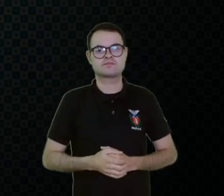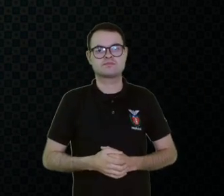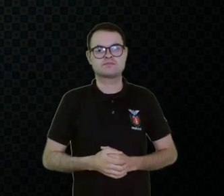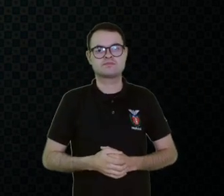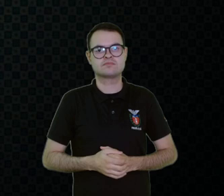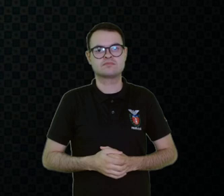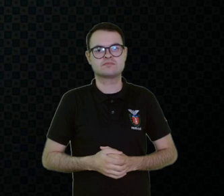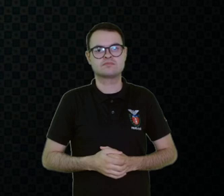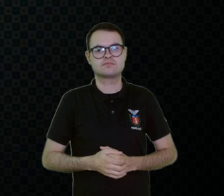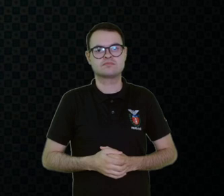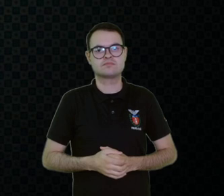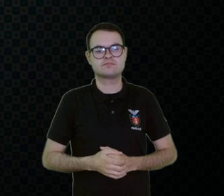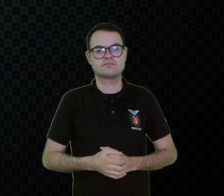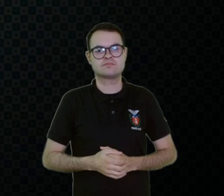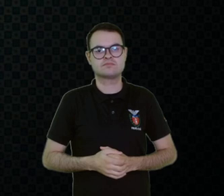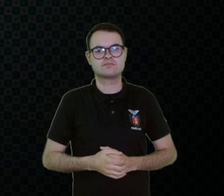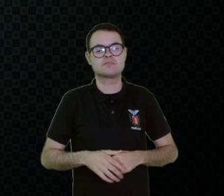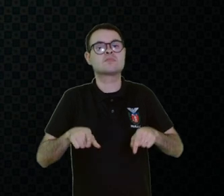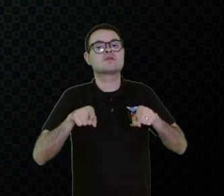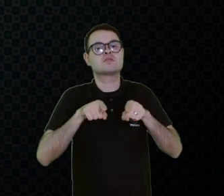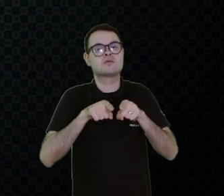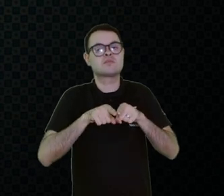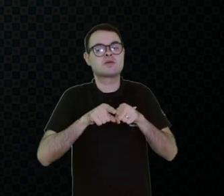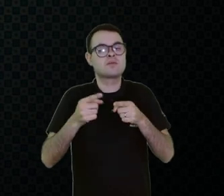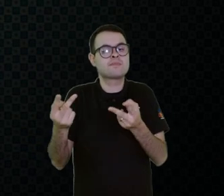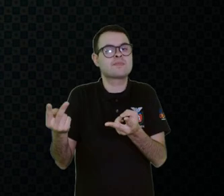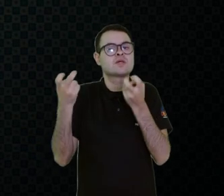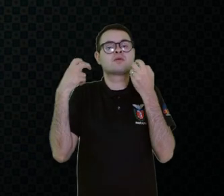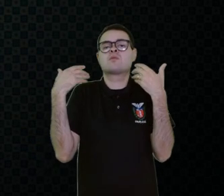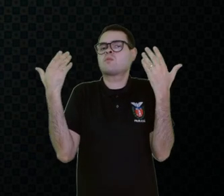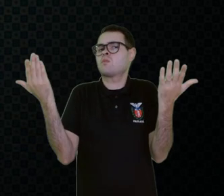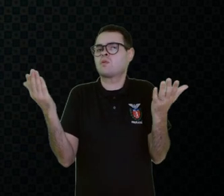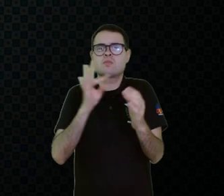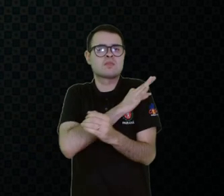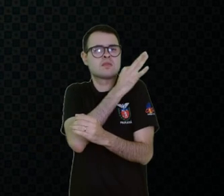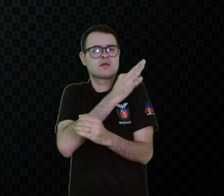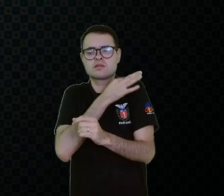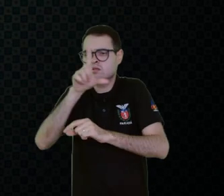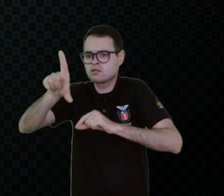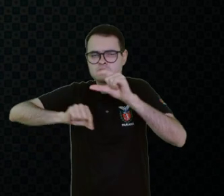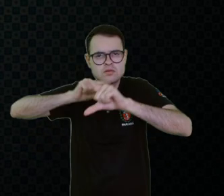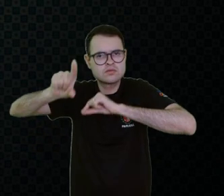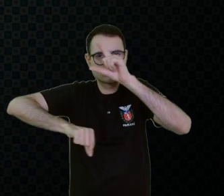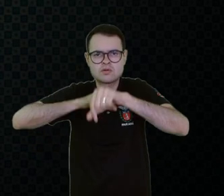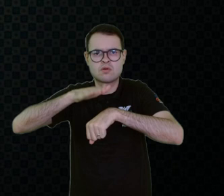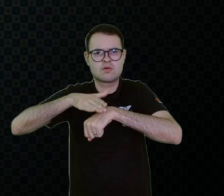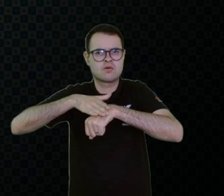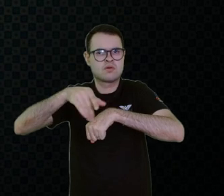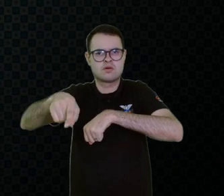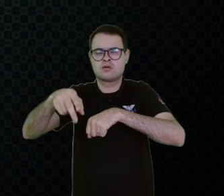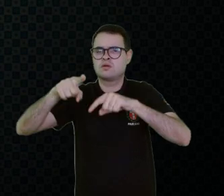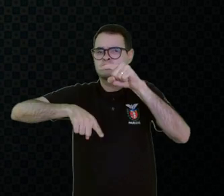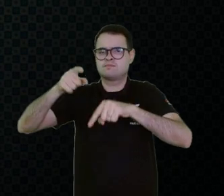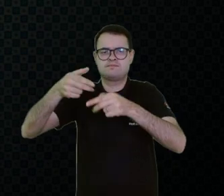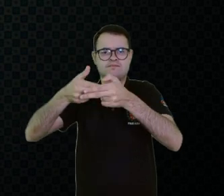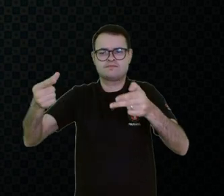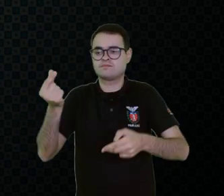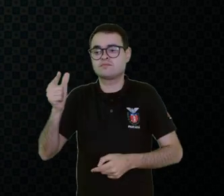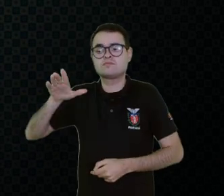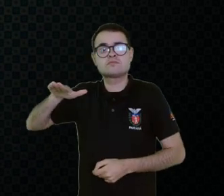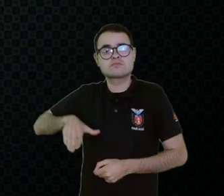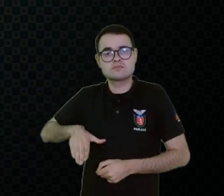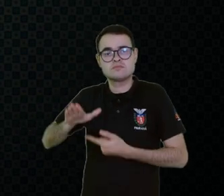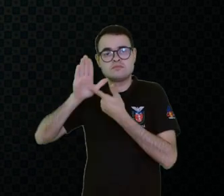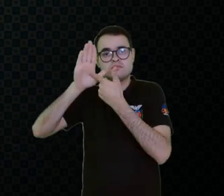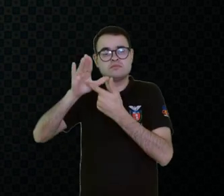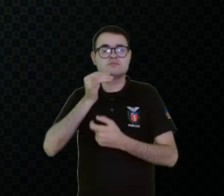Ela também é uma técnica, a gente precisa ver que técnica de seleção, tá? Então, há recursos de baixo custo, como eu estou